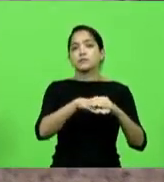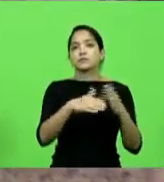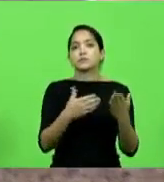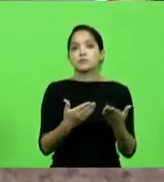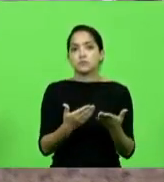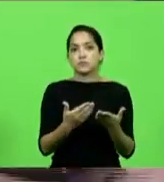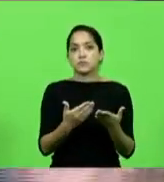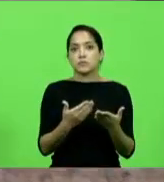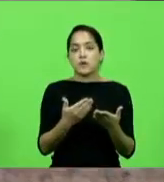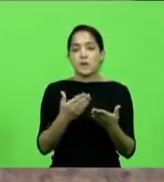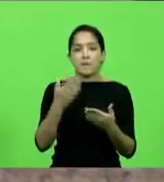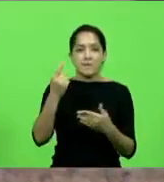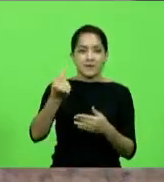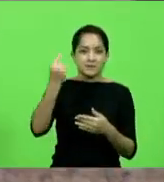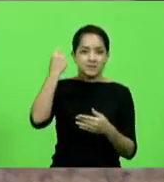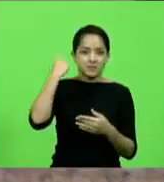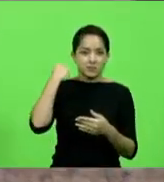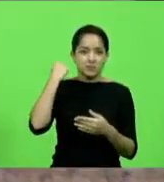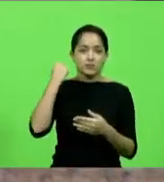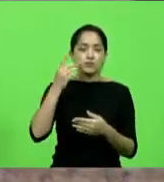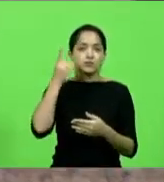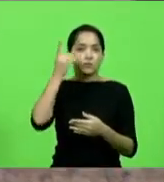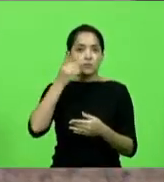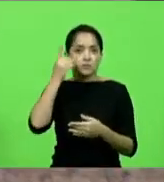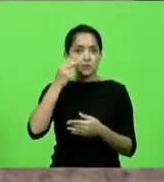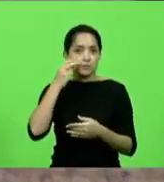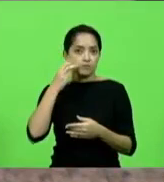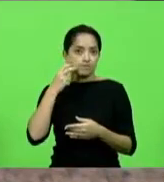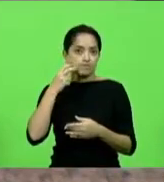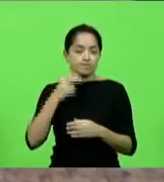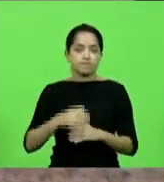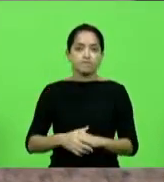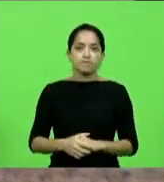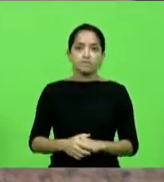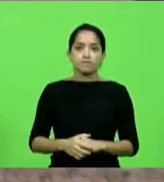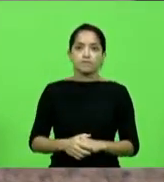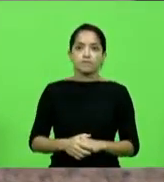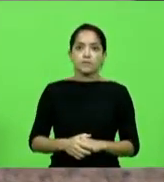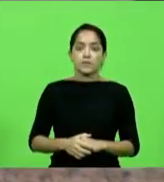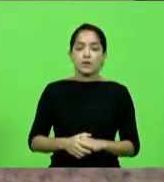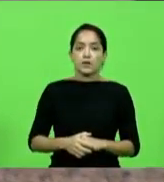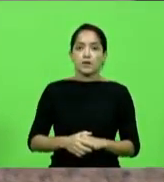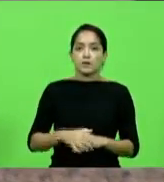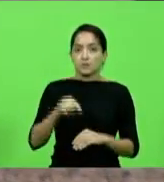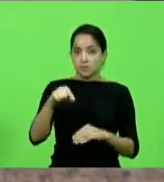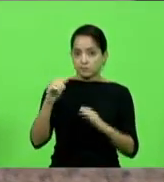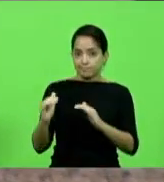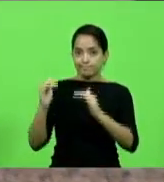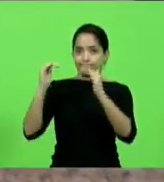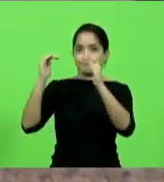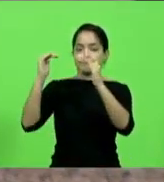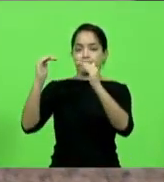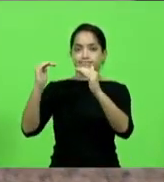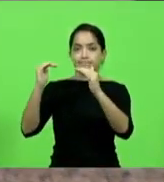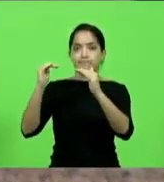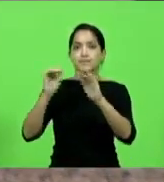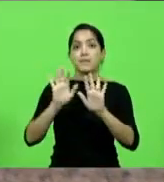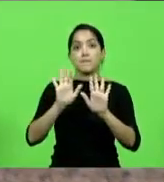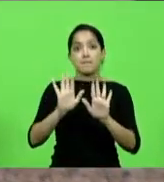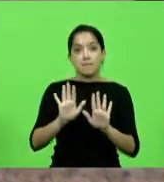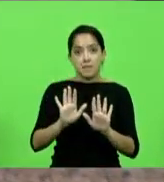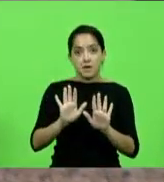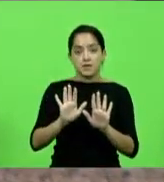o do deputado Luiz Fernando Vampiro. Então, o plenário é soberano, mas, sobretudo,